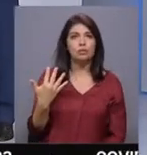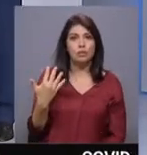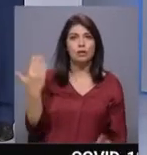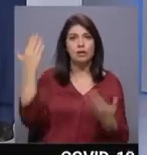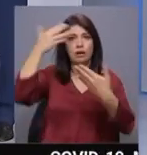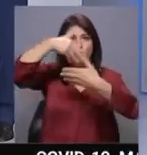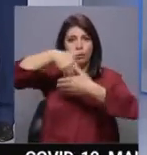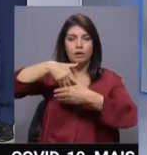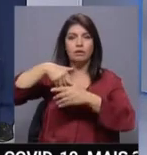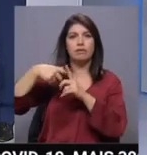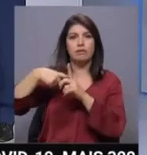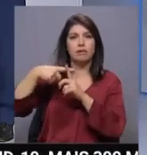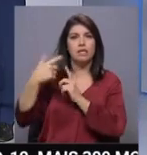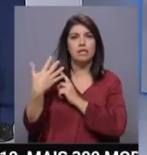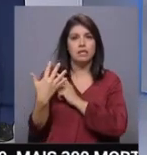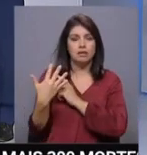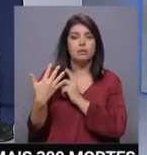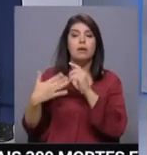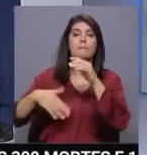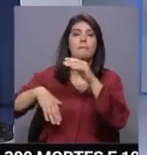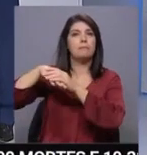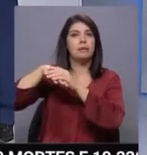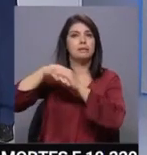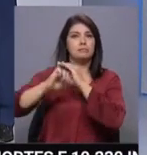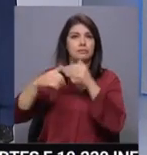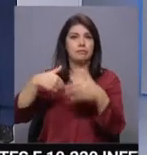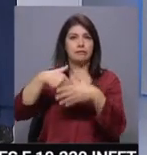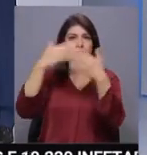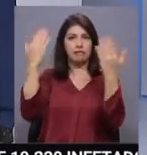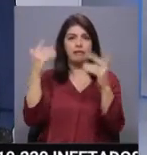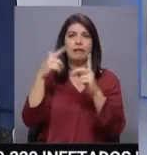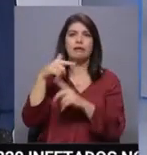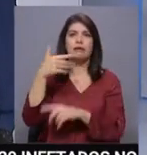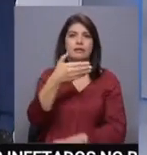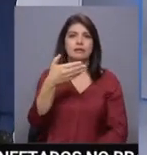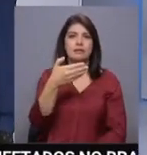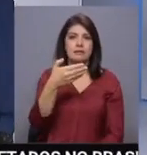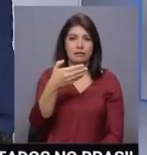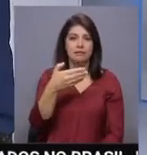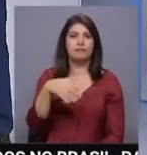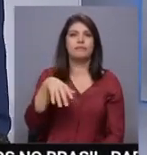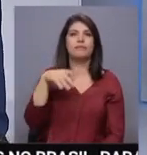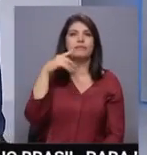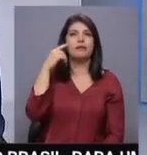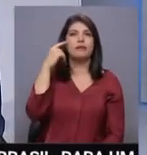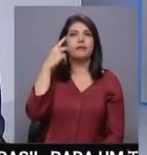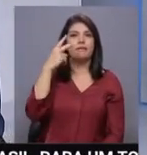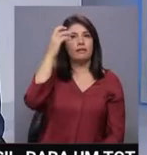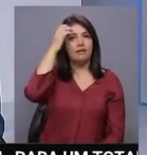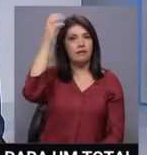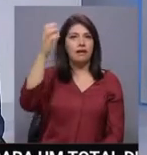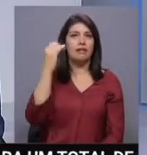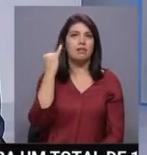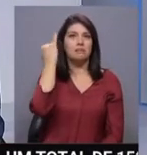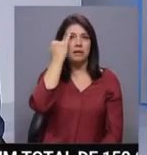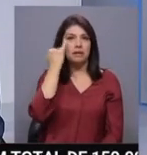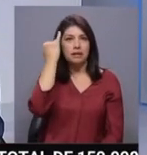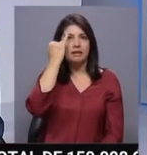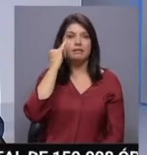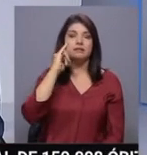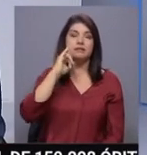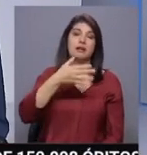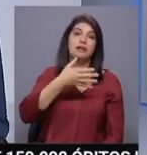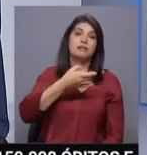Celsius e chegarão até aos 17 graus, que é o que se prevê para Vila Real, para Bragança ou 19 para Braga.